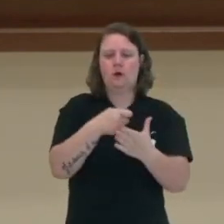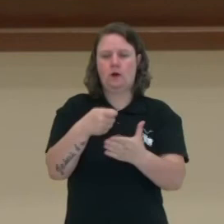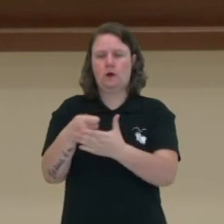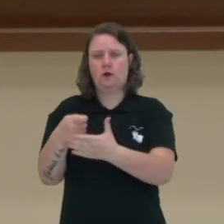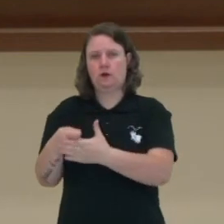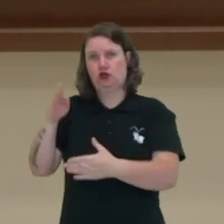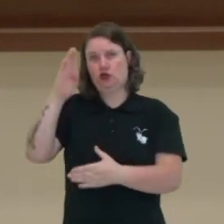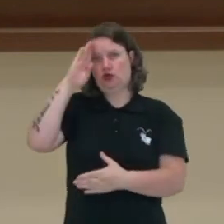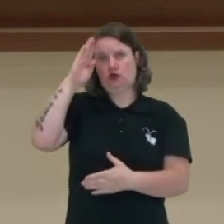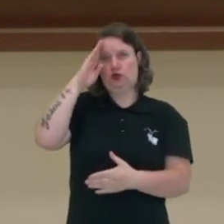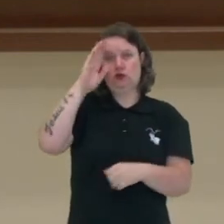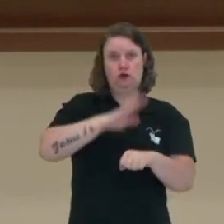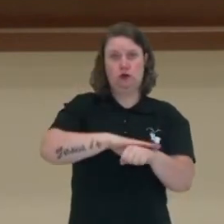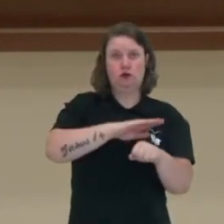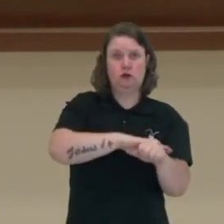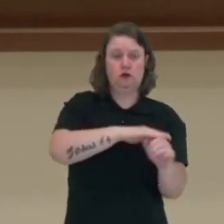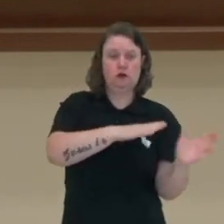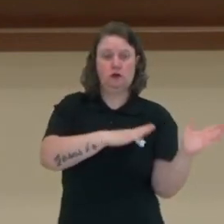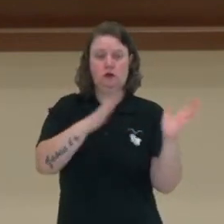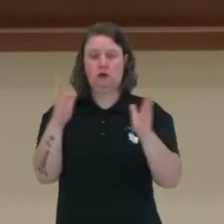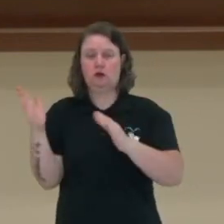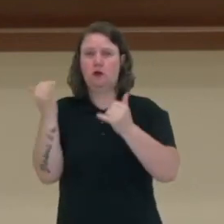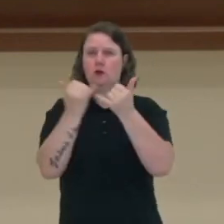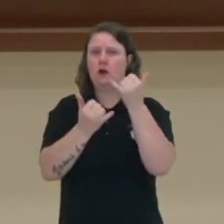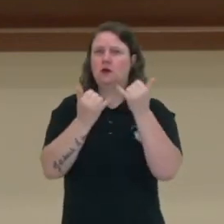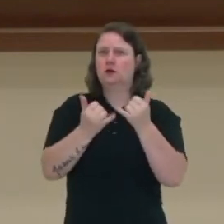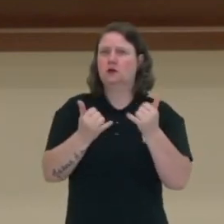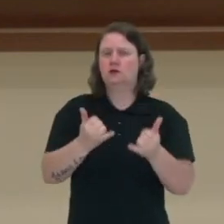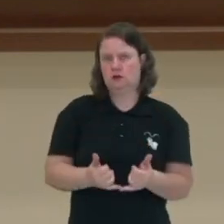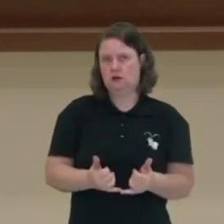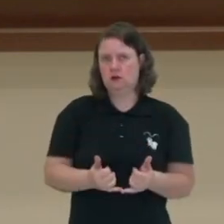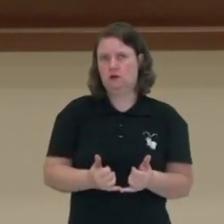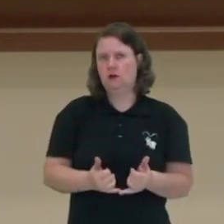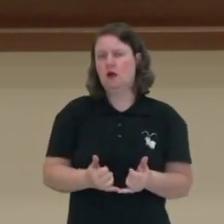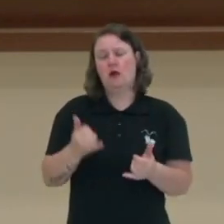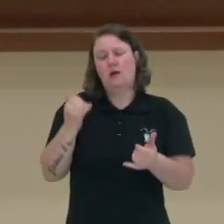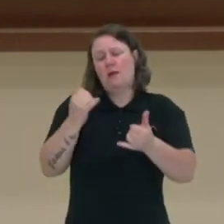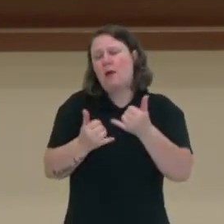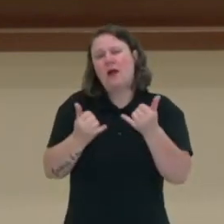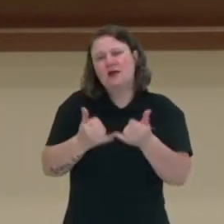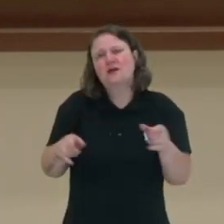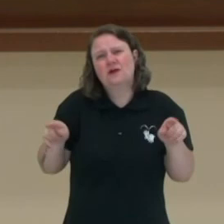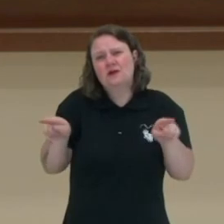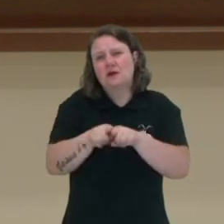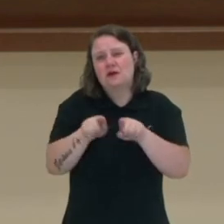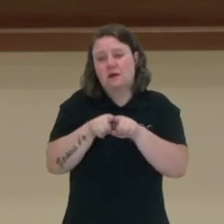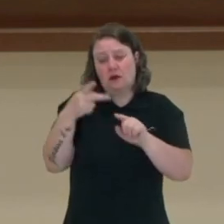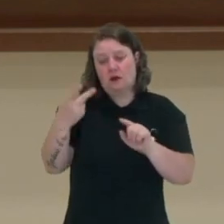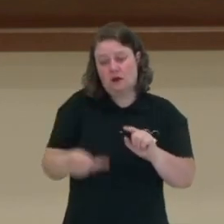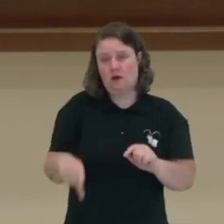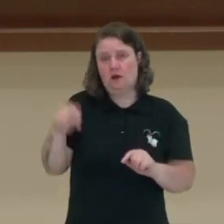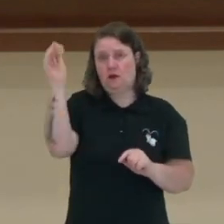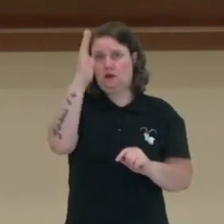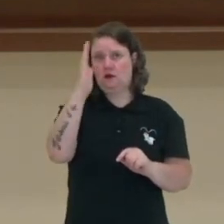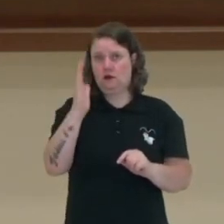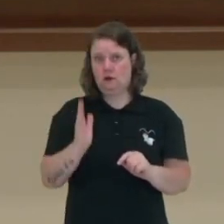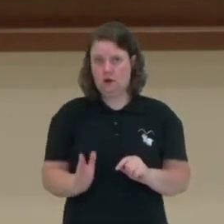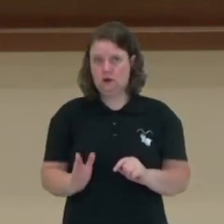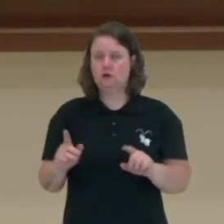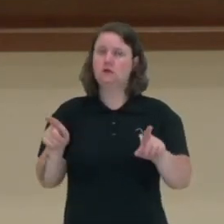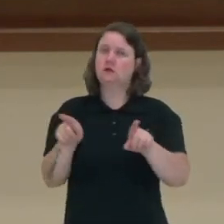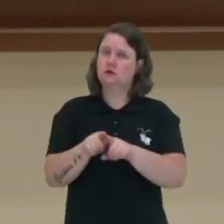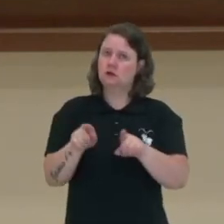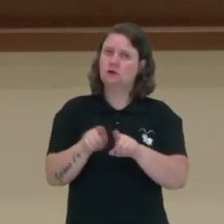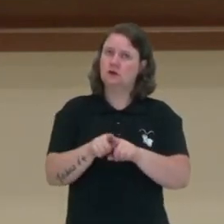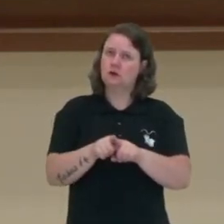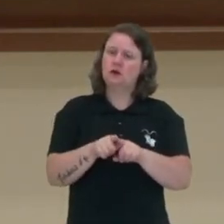período em que elas se instalaram são muito parecidos. O que não é diferente aqui no Brasil com a inserção do João Goulart, que também vai